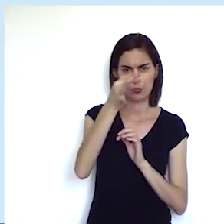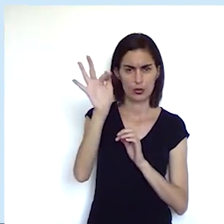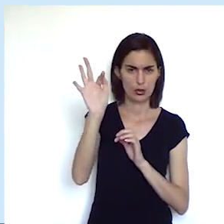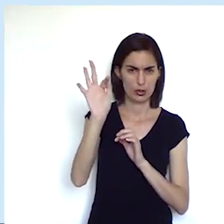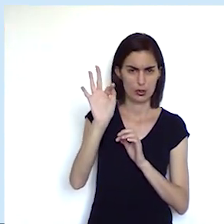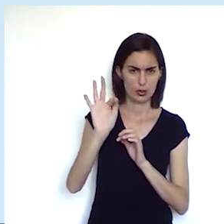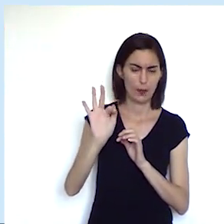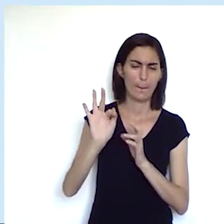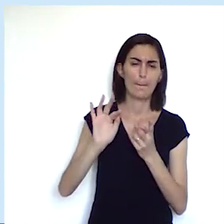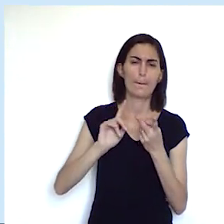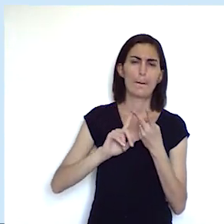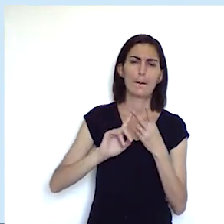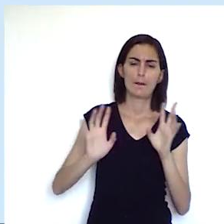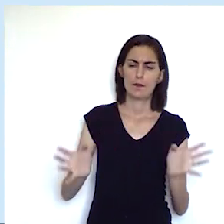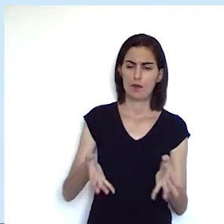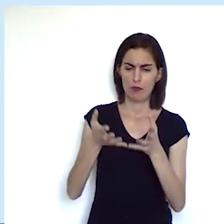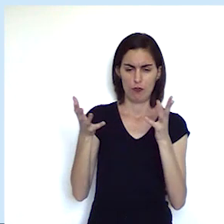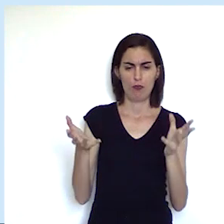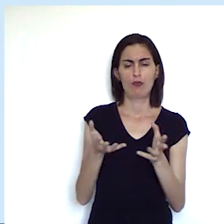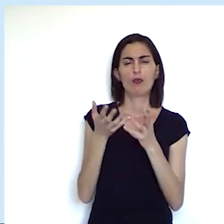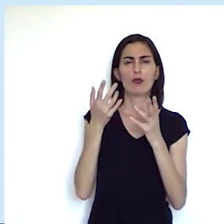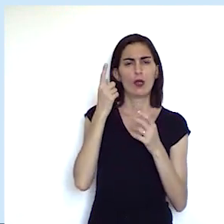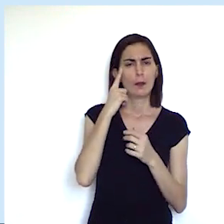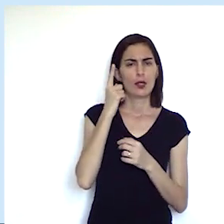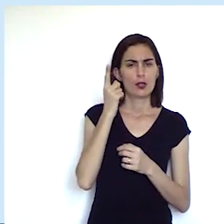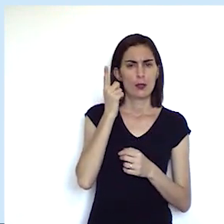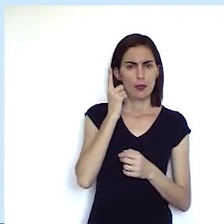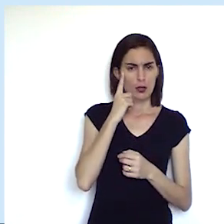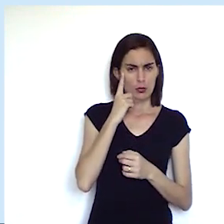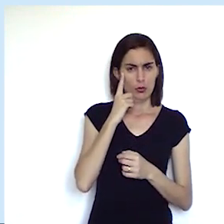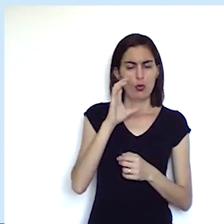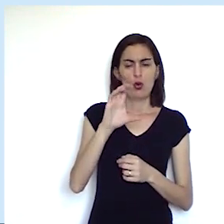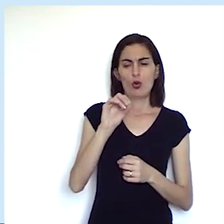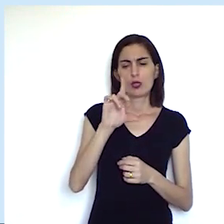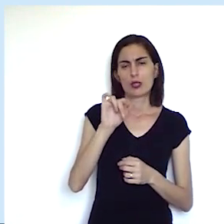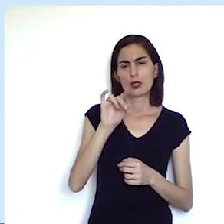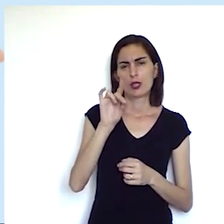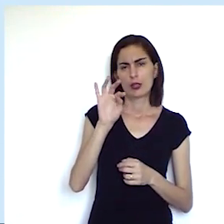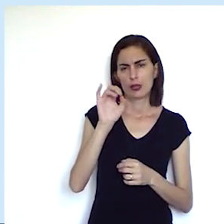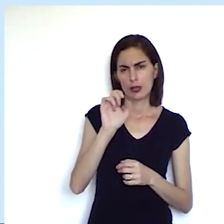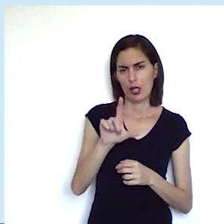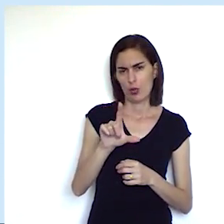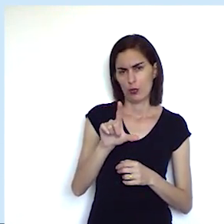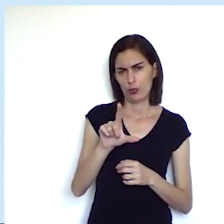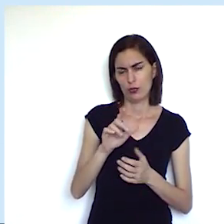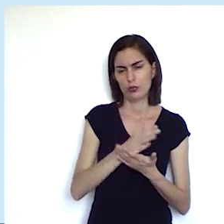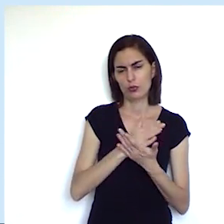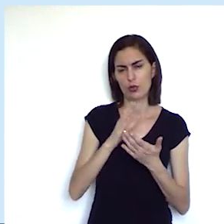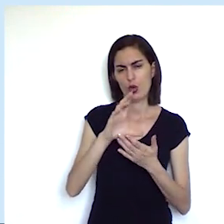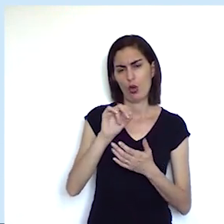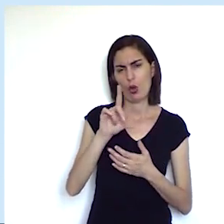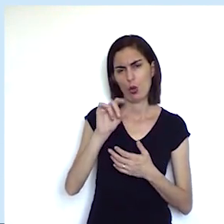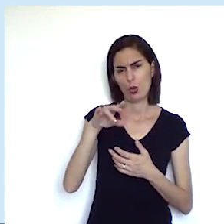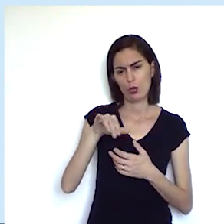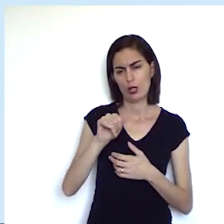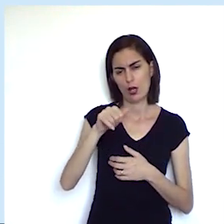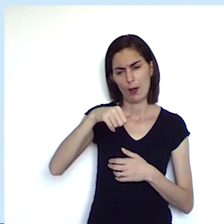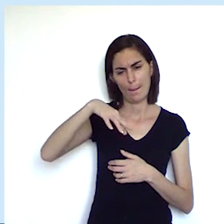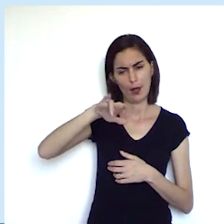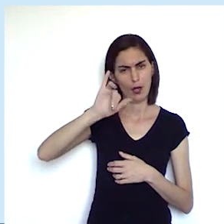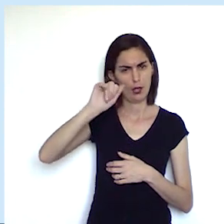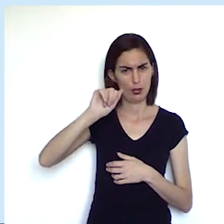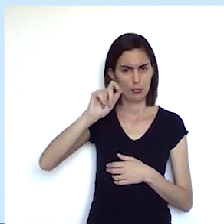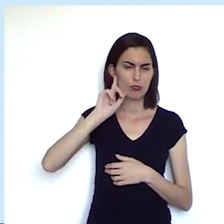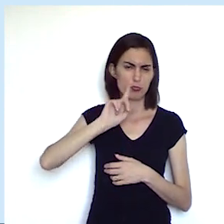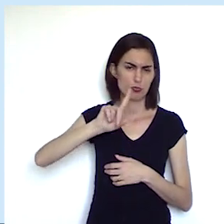influenciar profundamente o pensamento ocidental e aí no caso as colônias da América dos